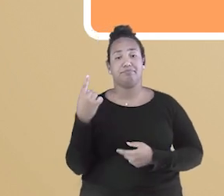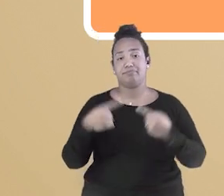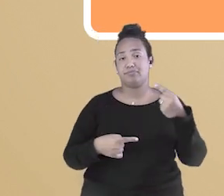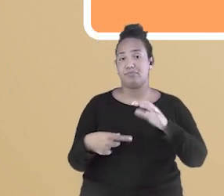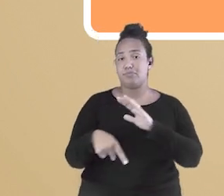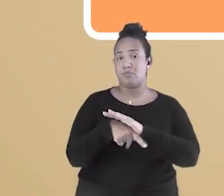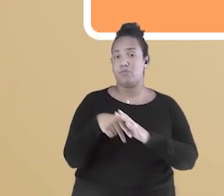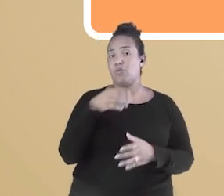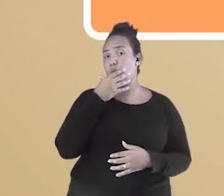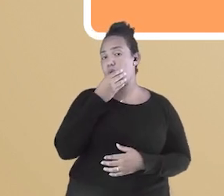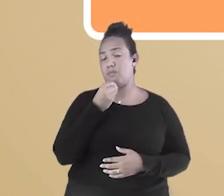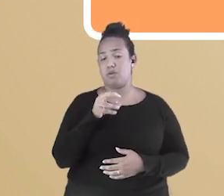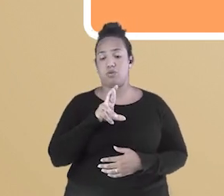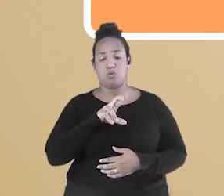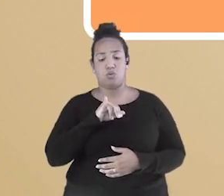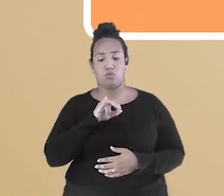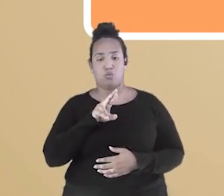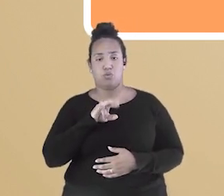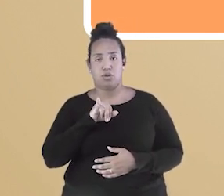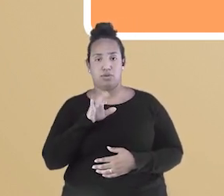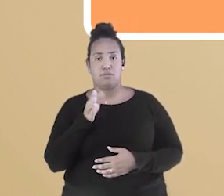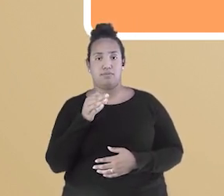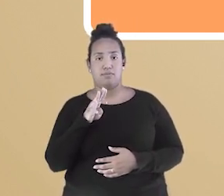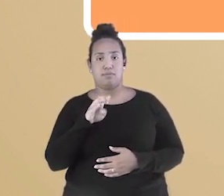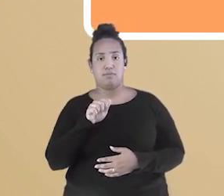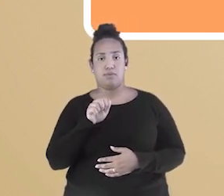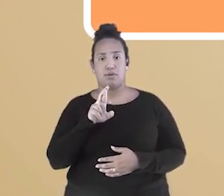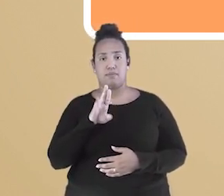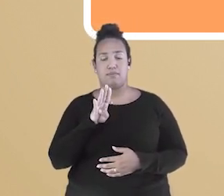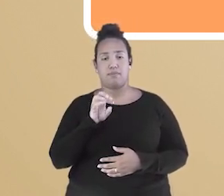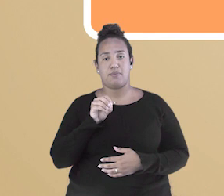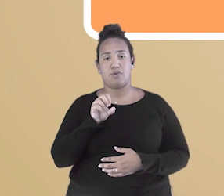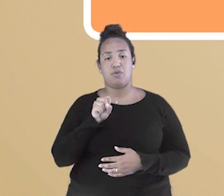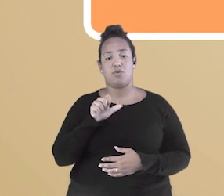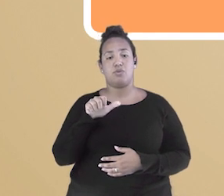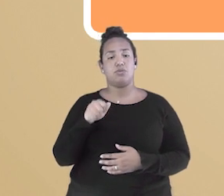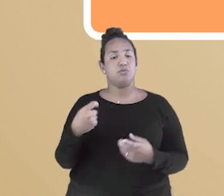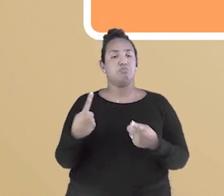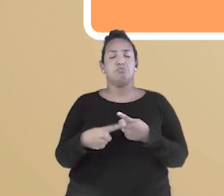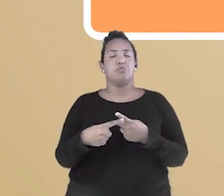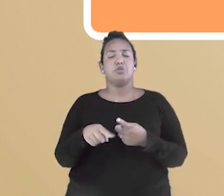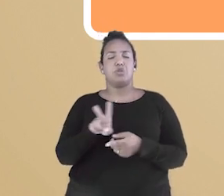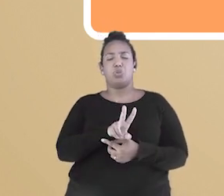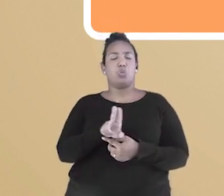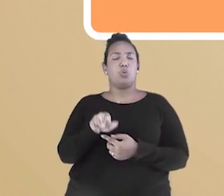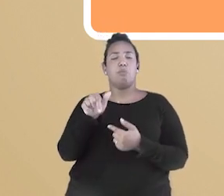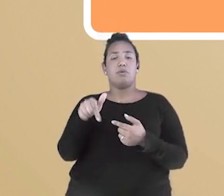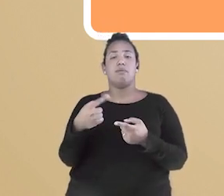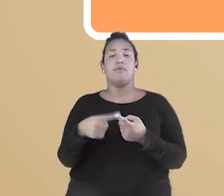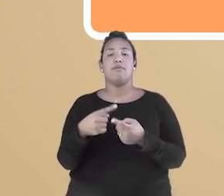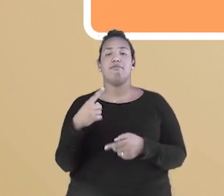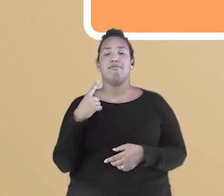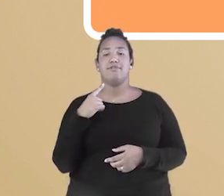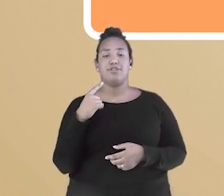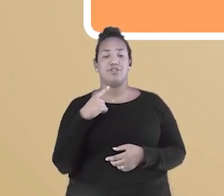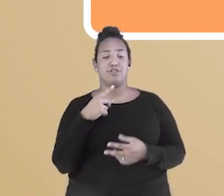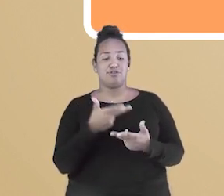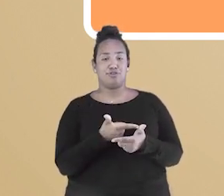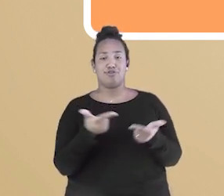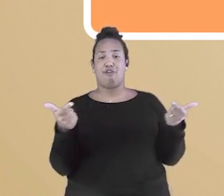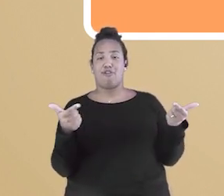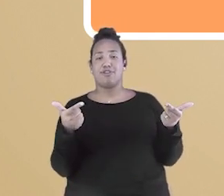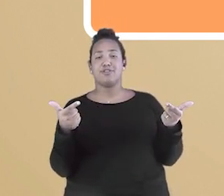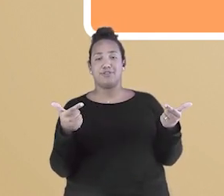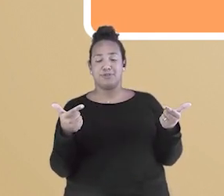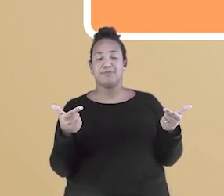Justiça, e Deodoro recebeu tal nome, pois era uma política baseada em apostas e na sorte. Em tese, a